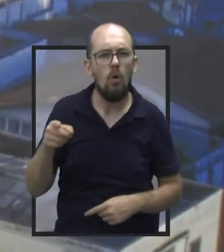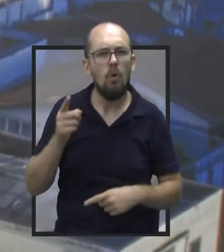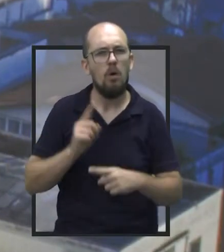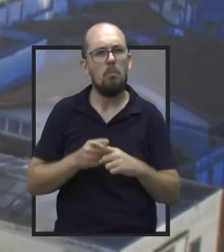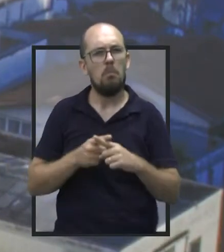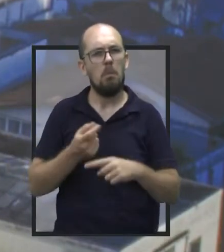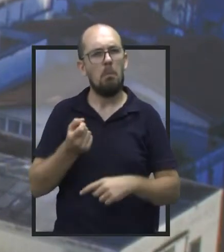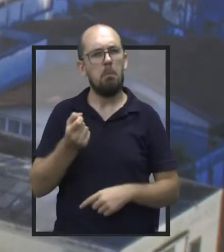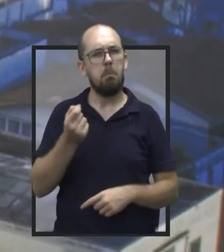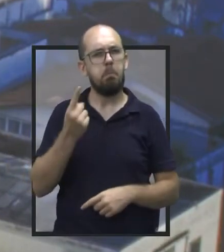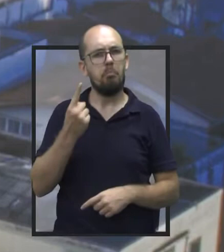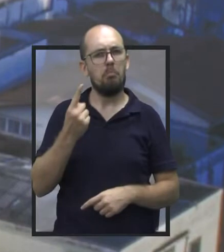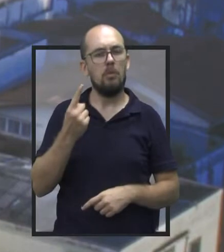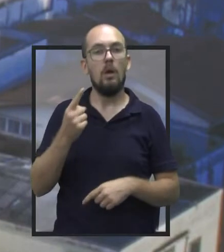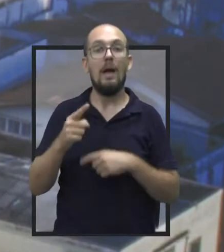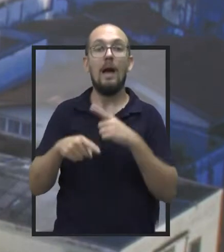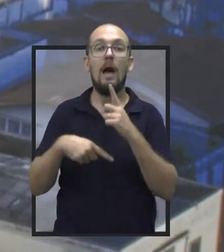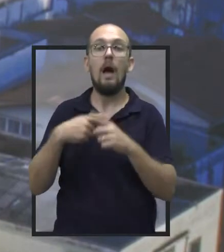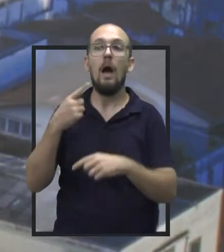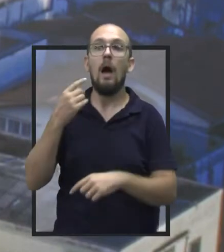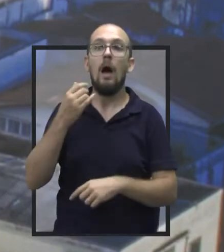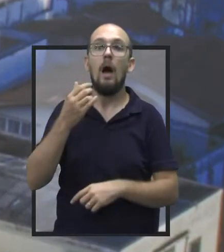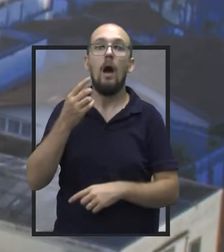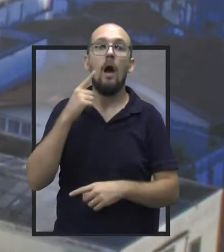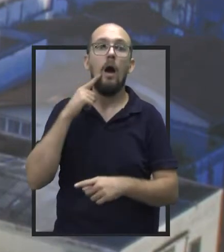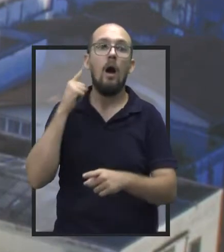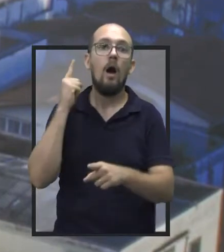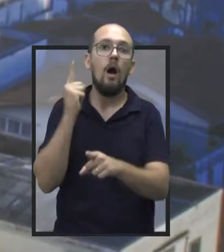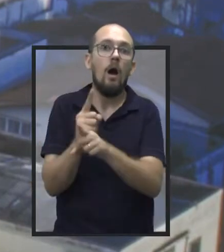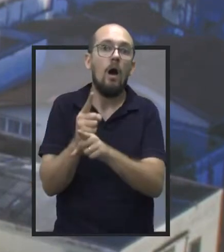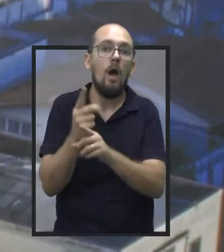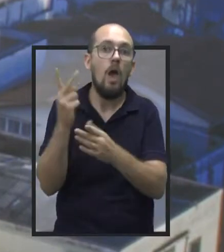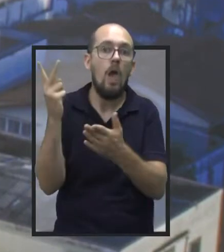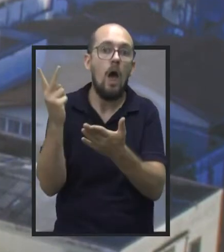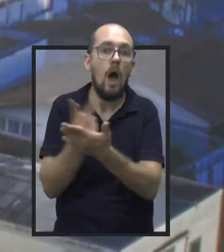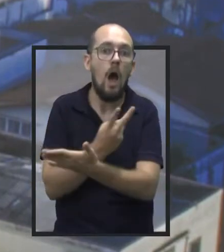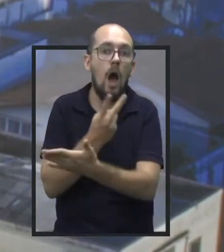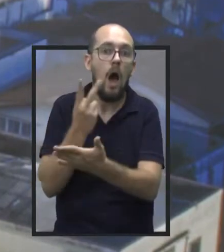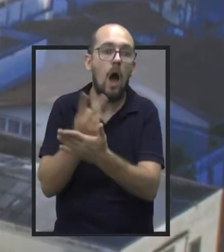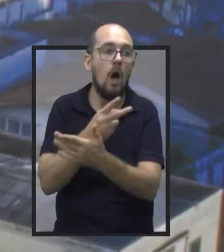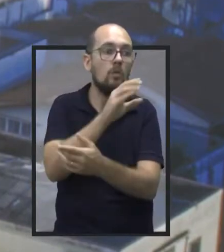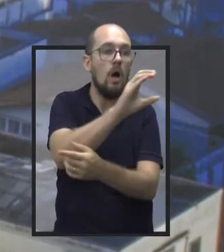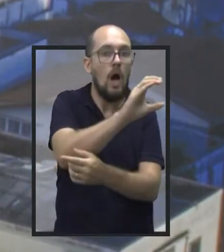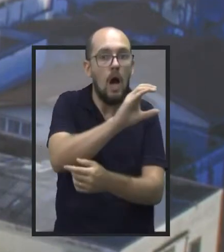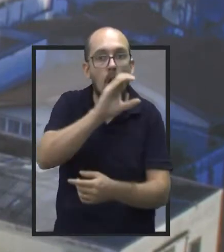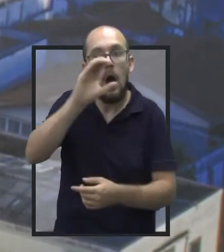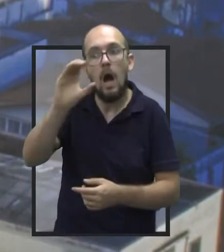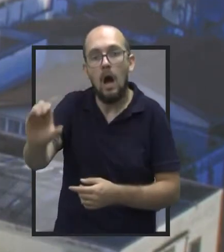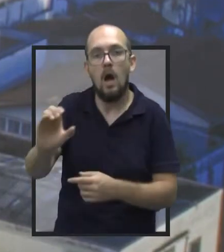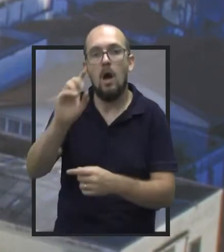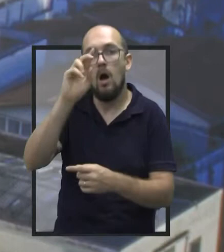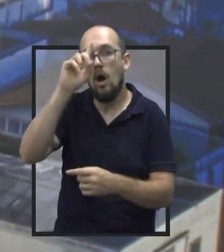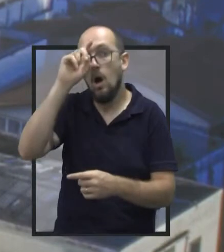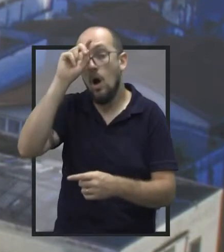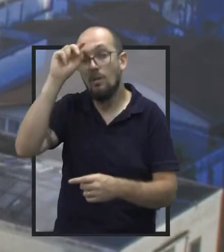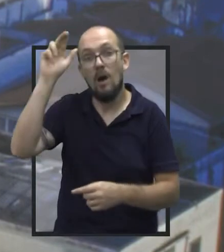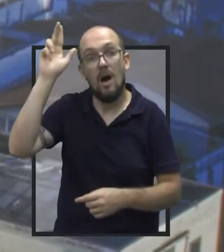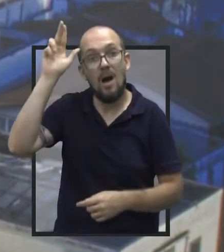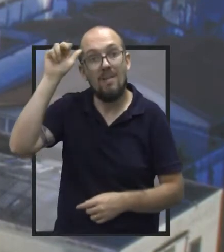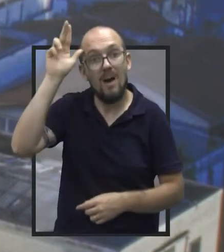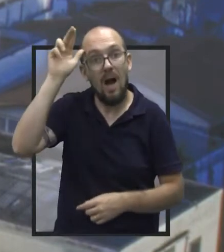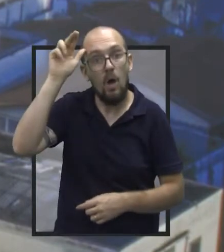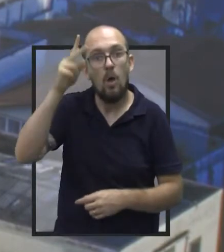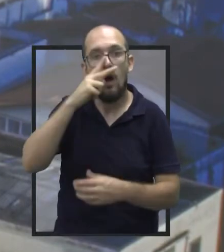foi viabilizada, foi enviada errado. Na realidade eles iriam enviar para o Hospital Maró Carvalho e acabaram enviando para Santa